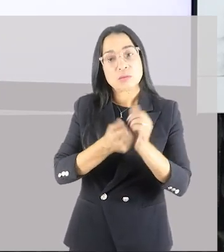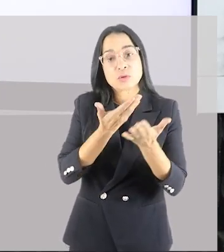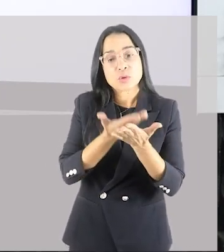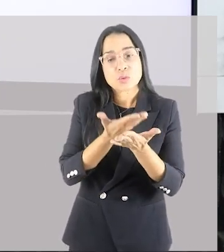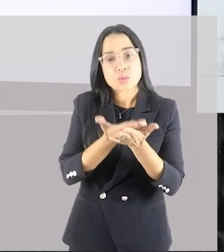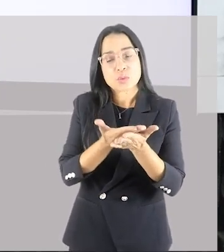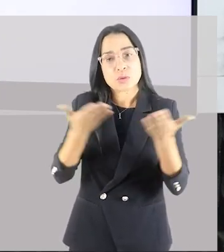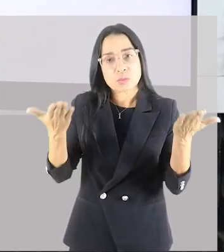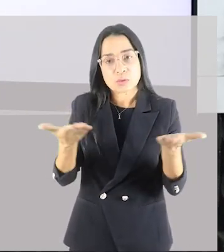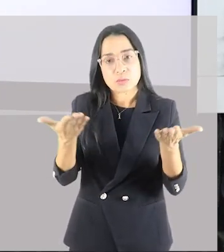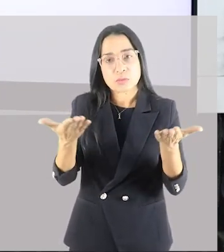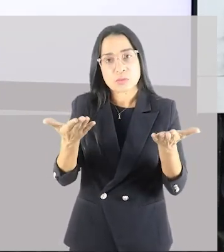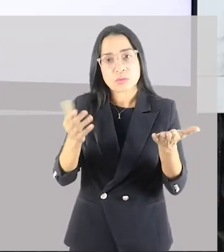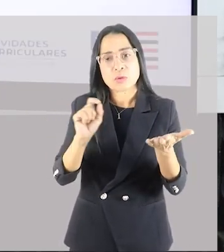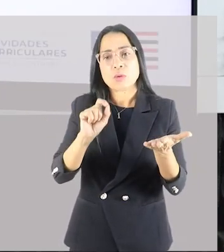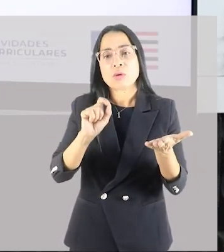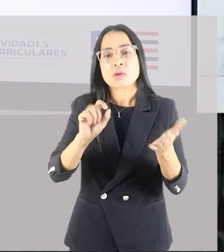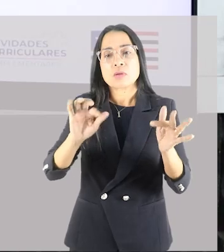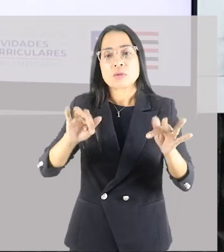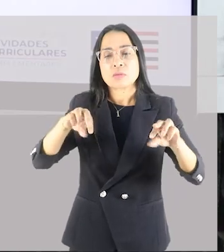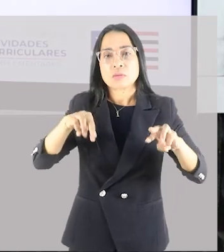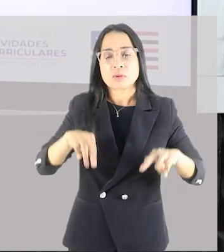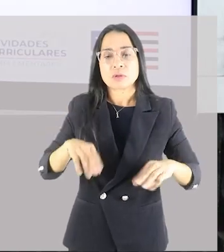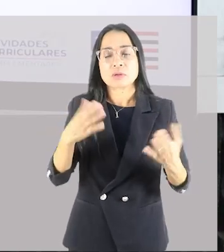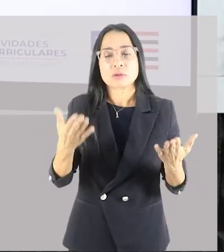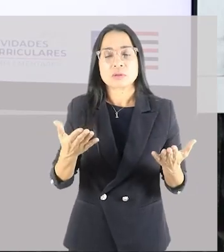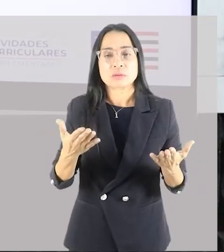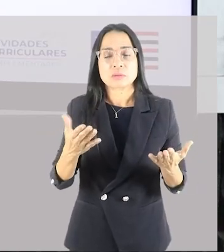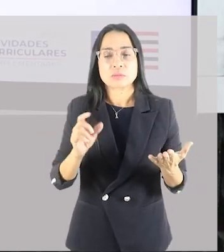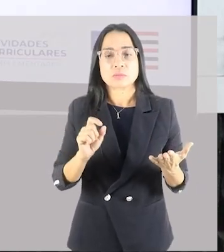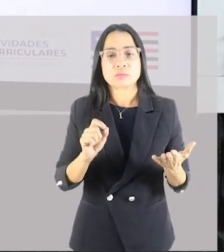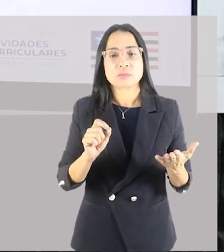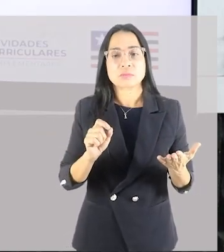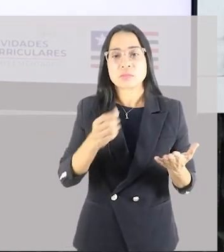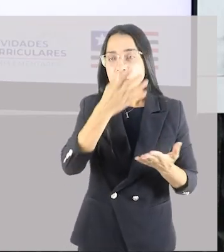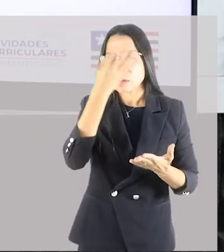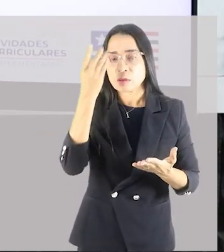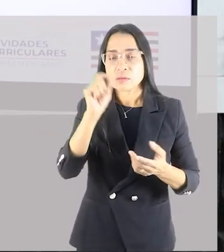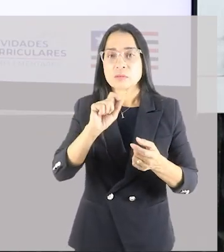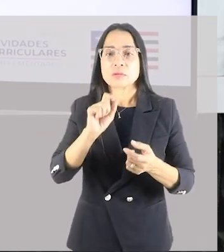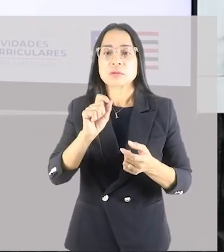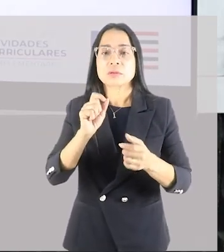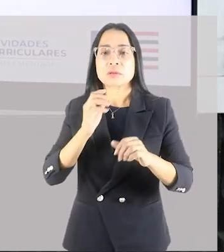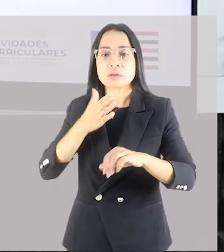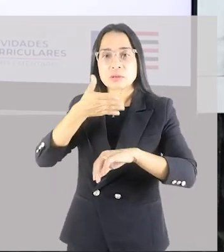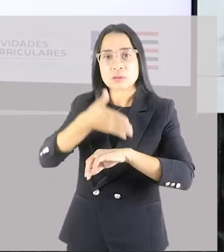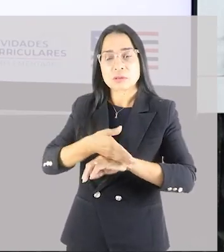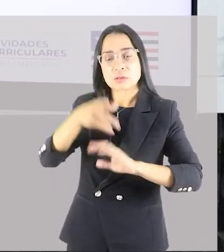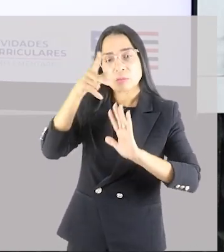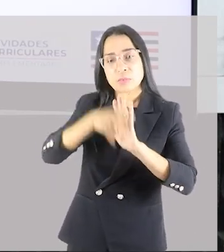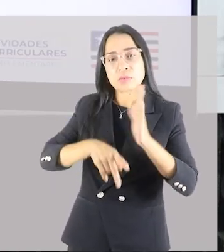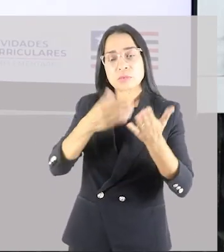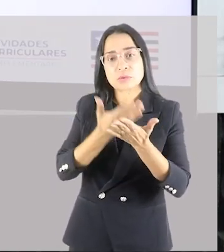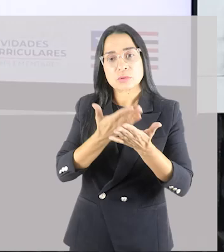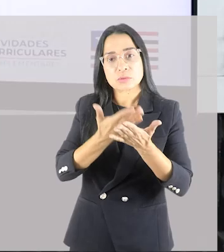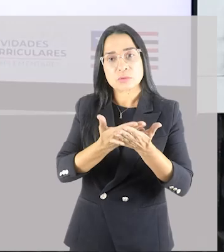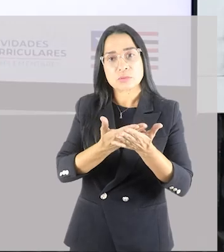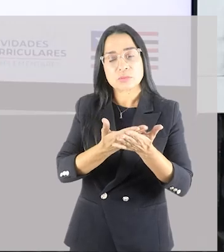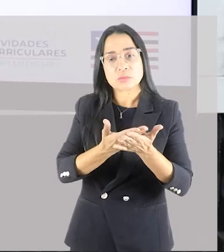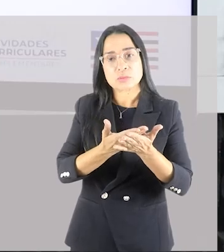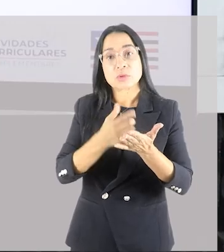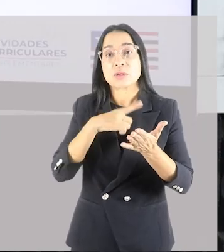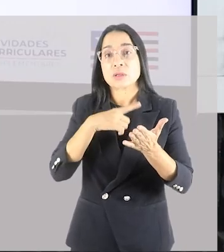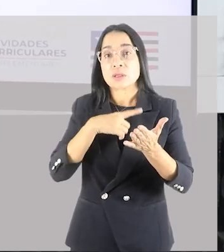de hoje. Com isso a gente finaliza mais uma aula. Não esquece de acessar o plano de estudo para mais conteúdo.